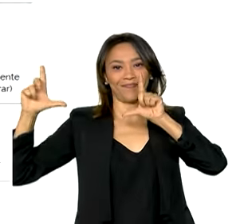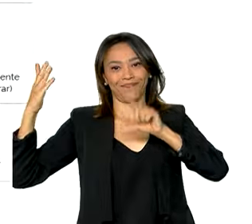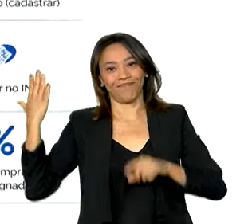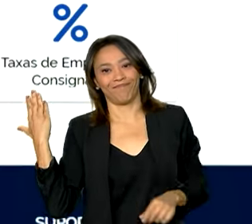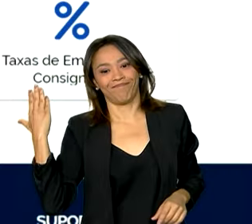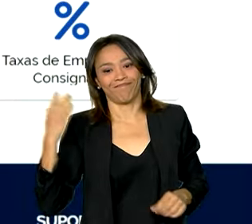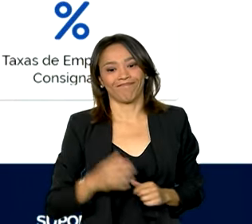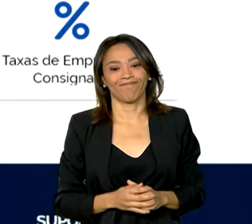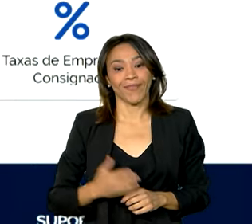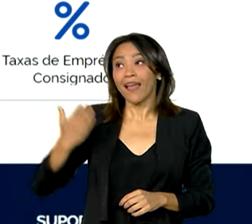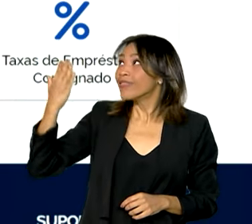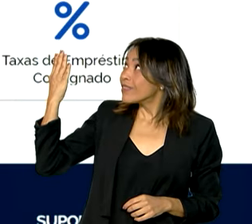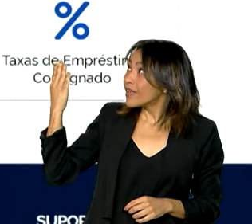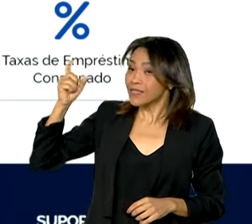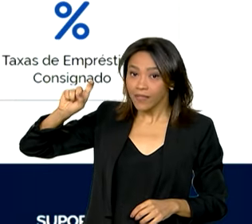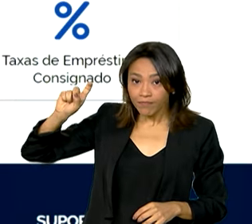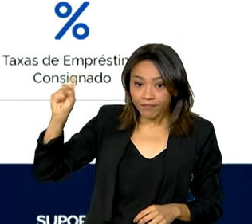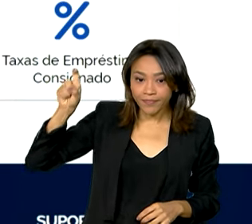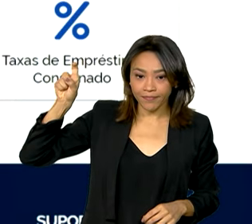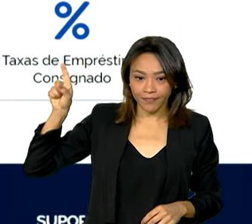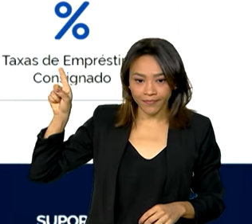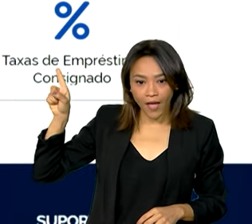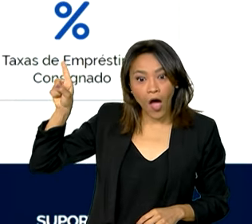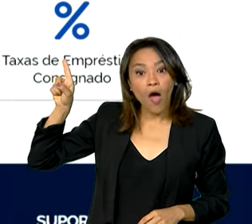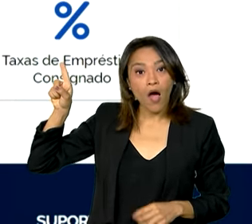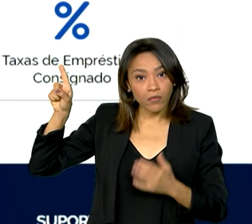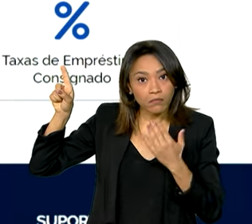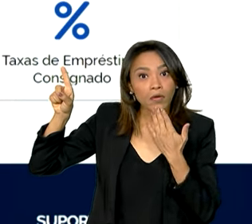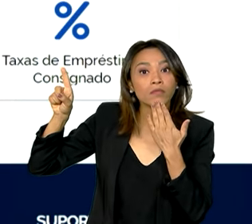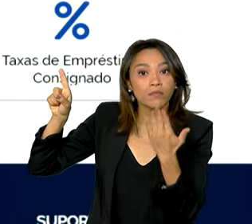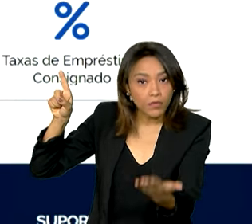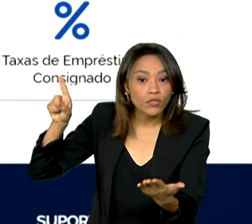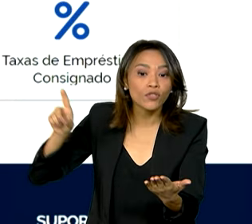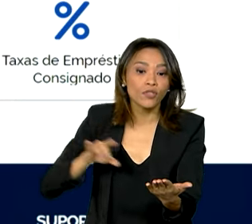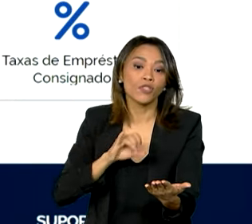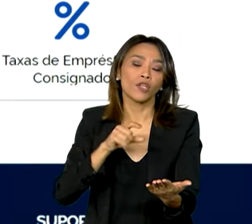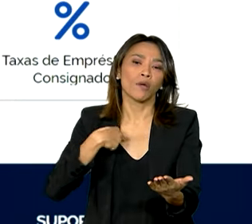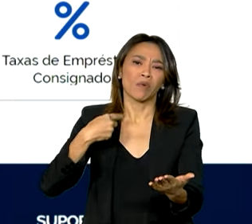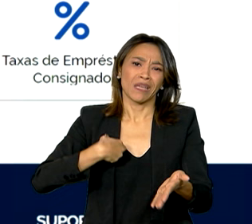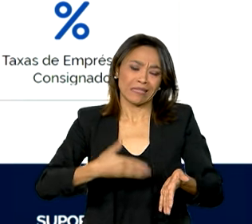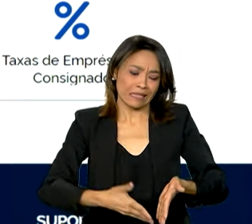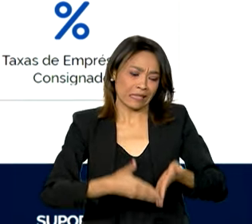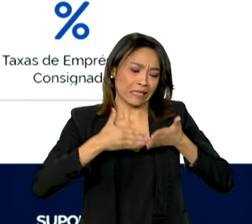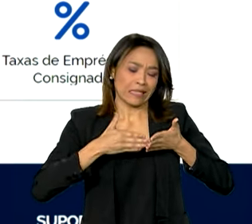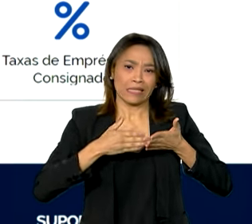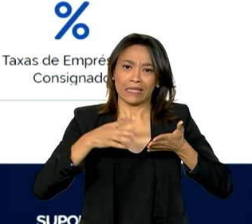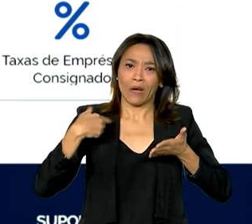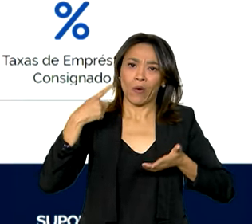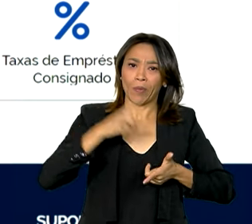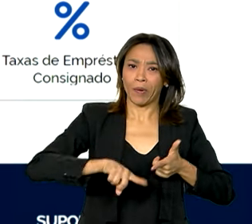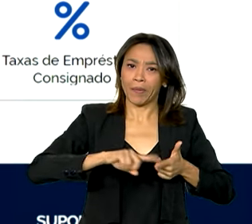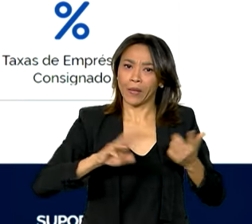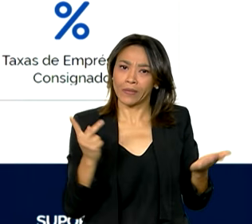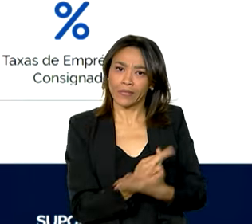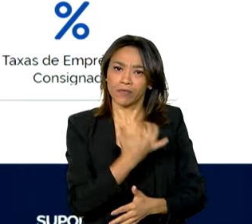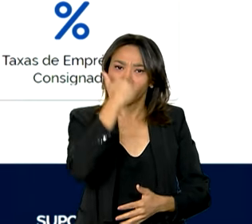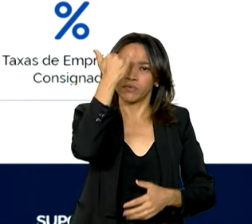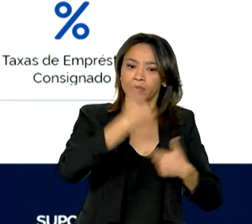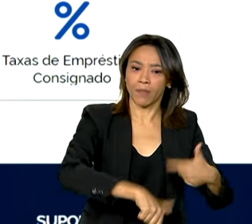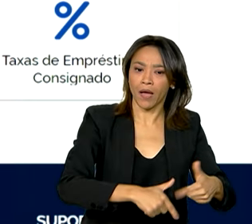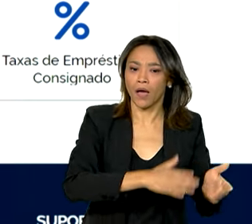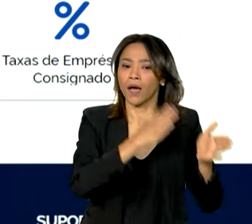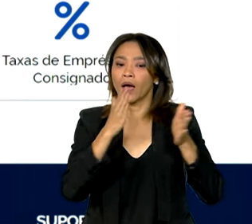Por meio dessa central, o beneficiário pode pedir um benefício por incapacidade, emitir guia de pagamento,